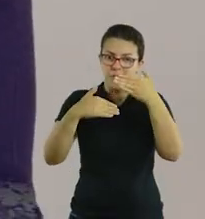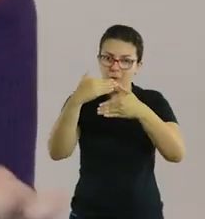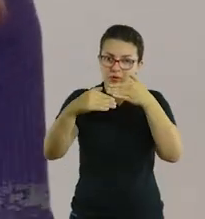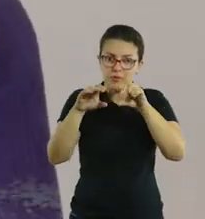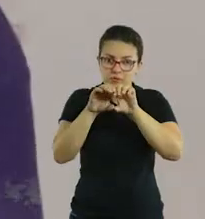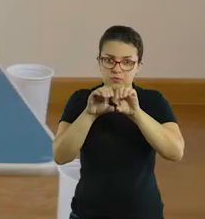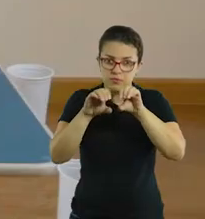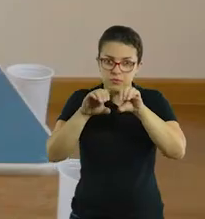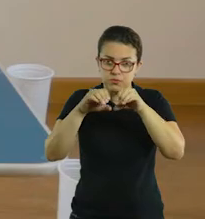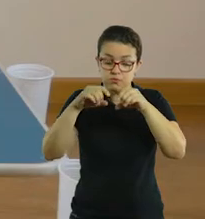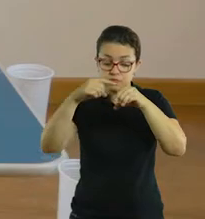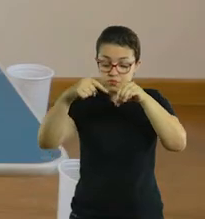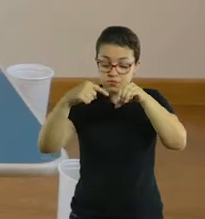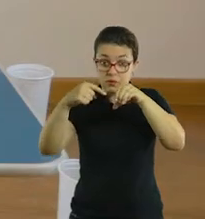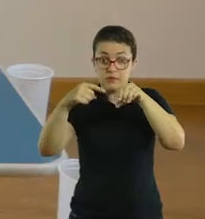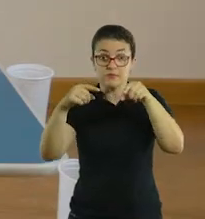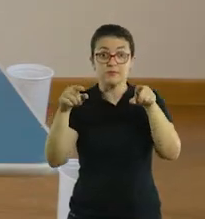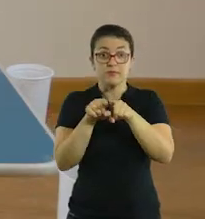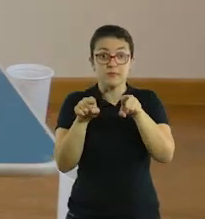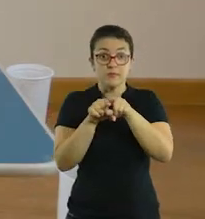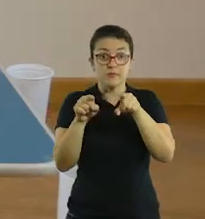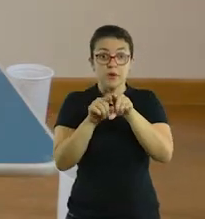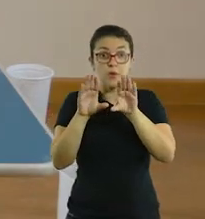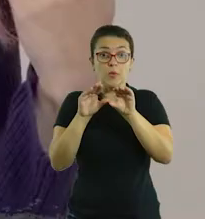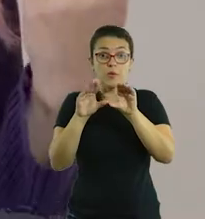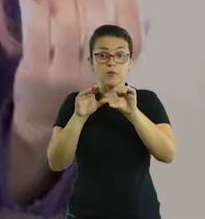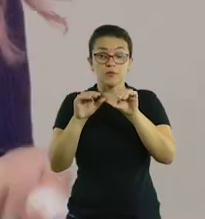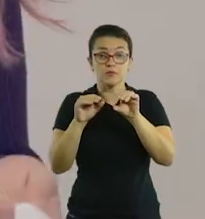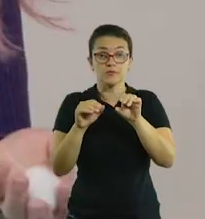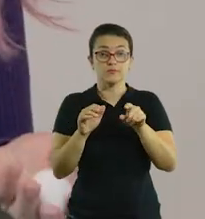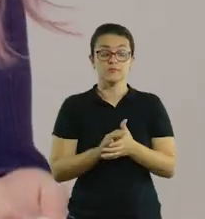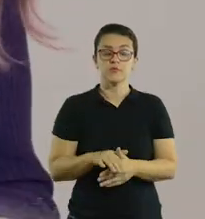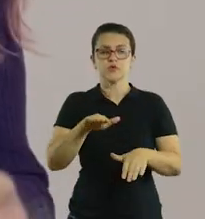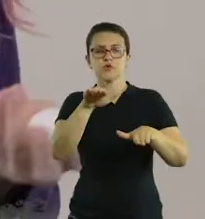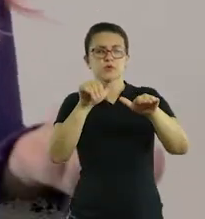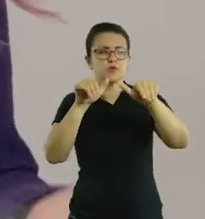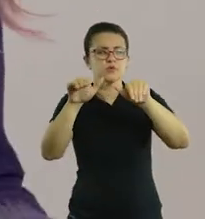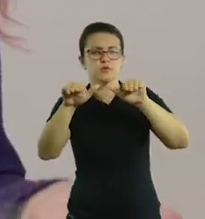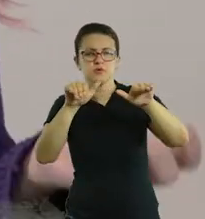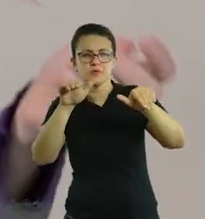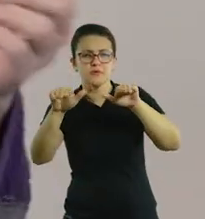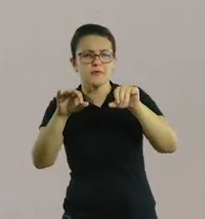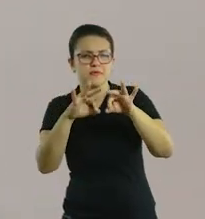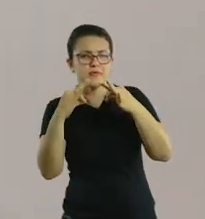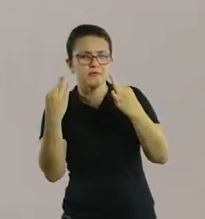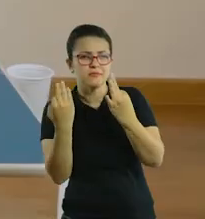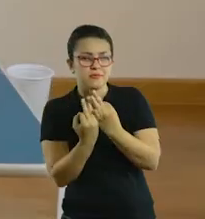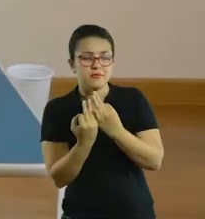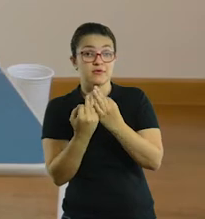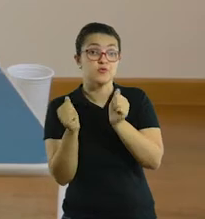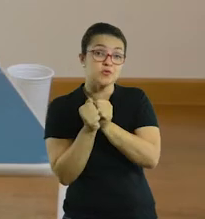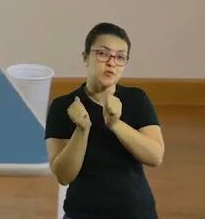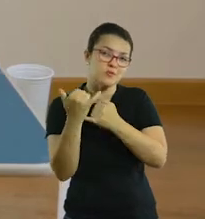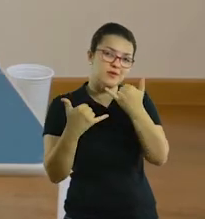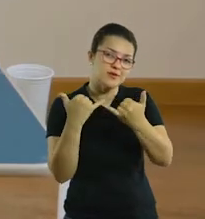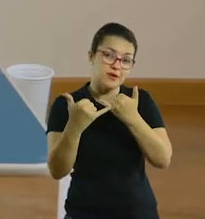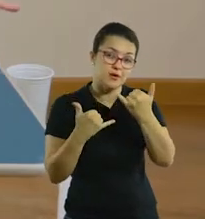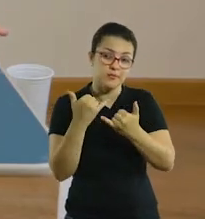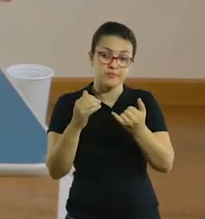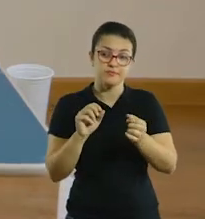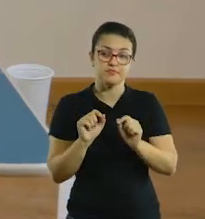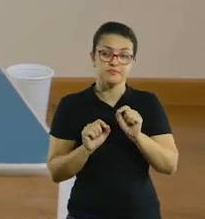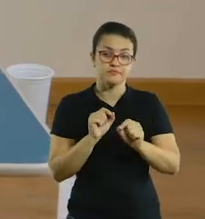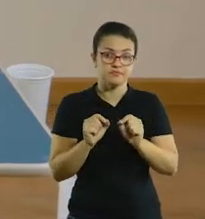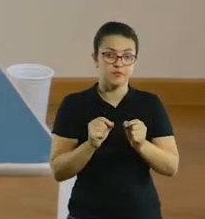higiênico e bolinhas de algodão. Então você vai chamar os integrantes da sua família para brincar. Aqui eu coloquei alguns